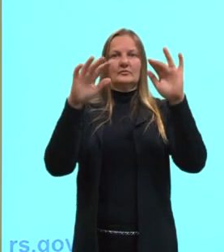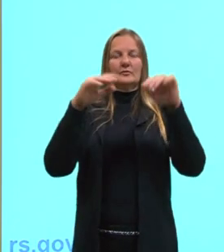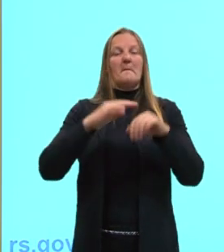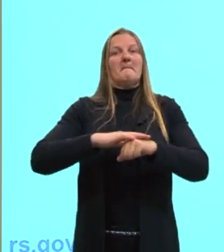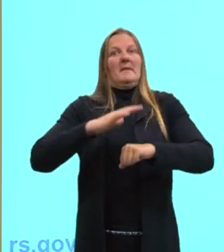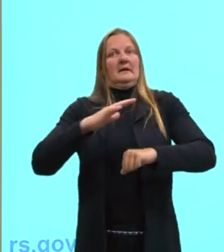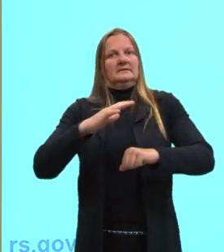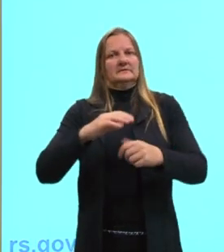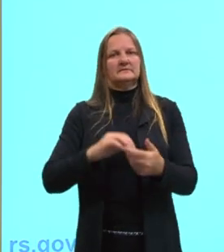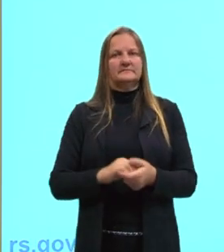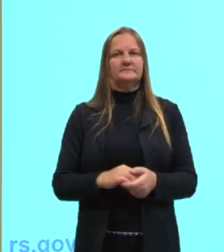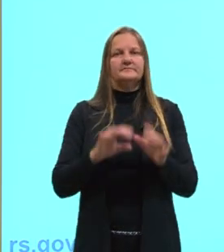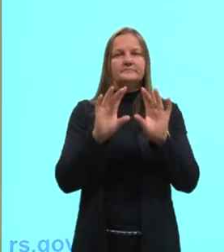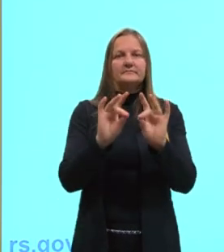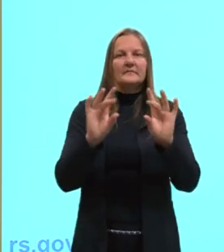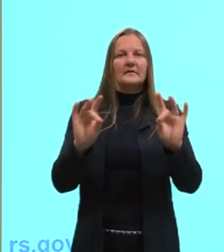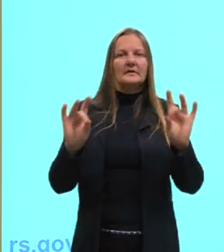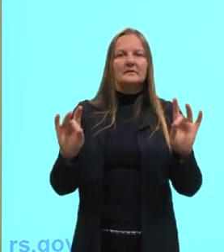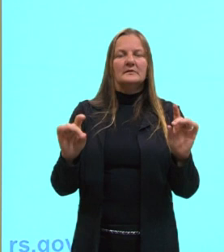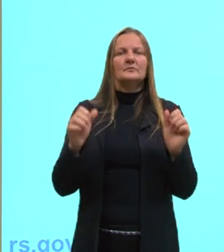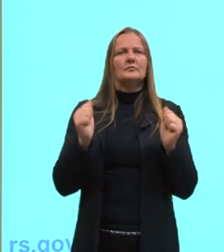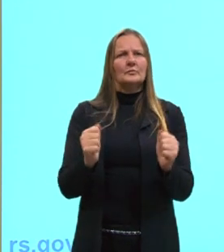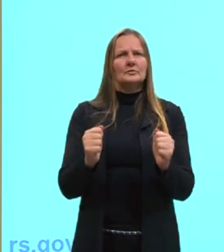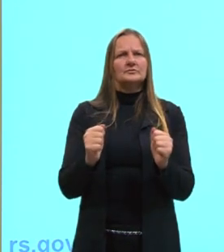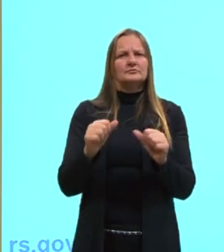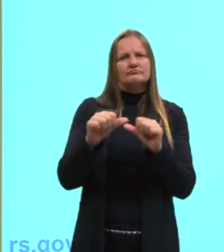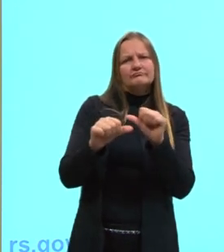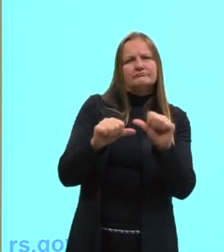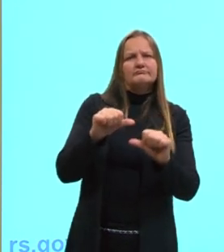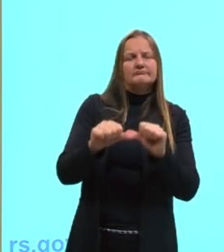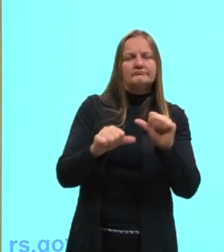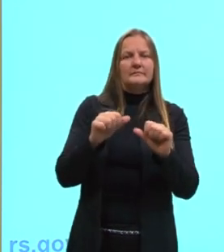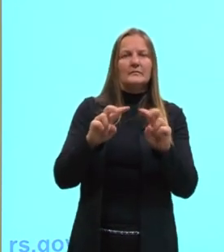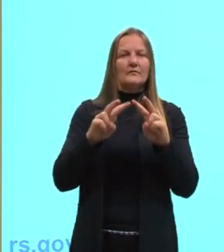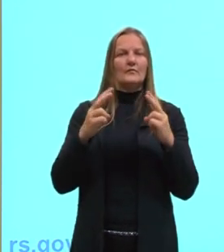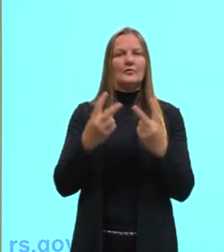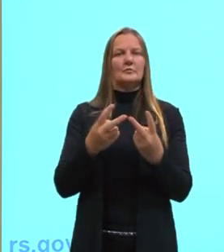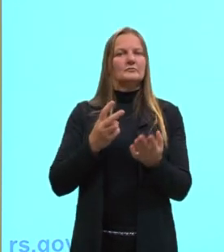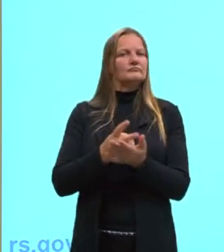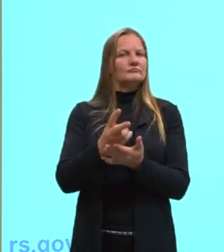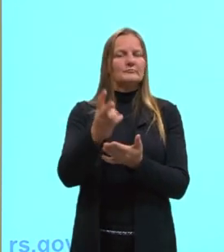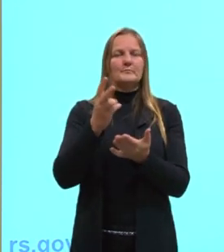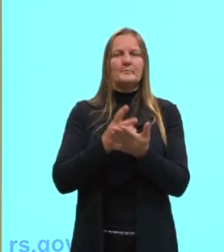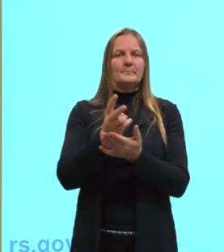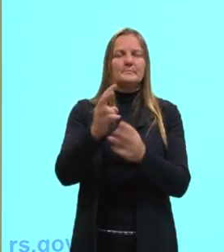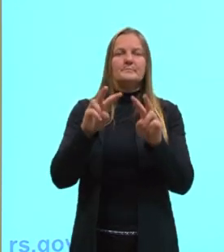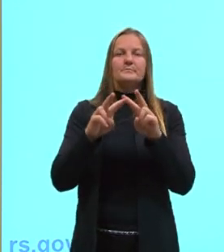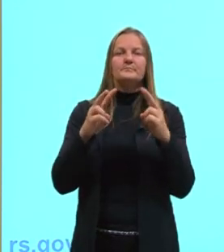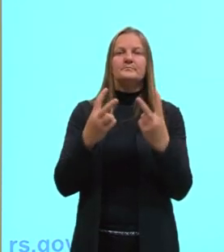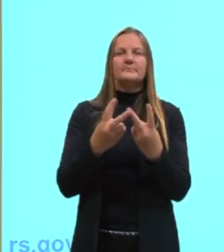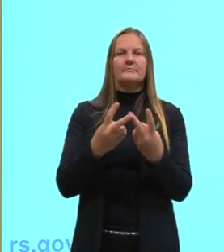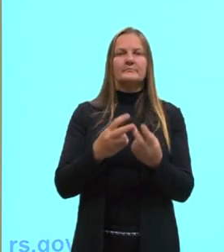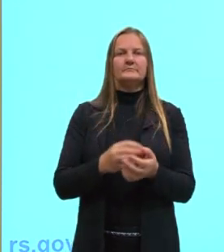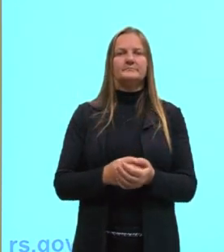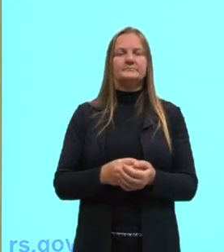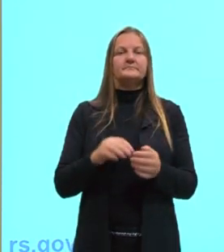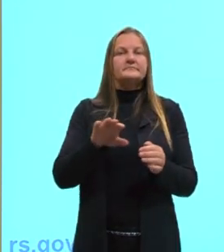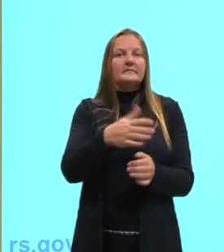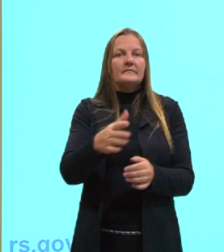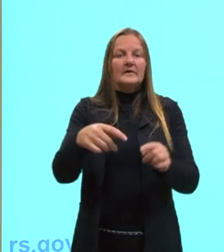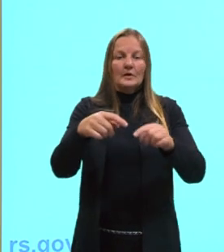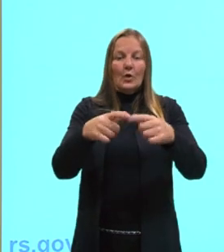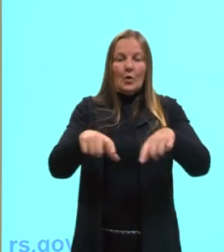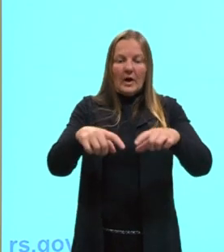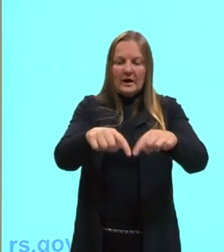tá? Líquidos, a forma pode mudar, mas o volume é fixo, né? Porque depende do recipiente que a gente está